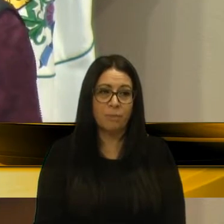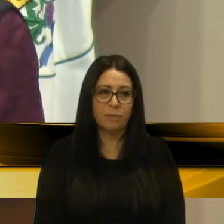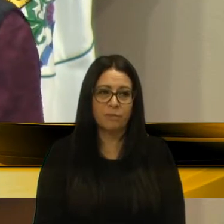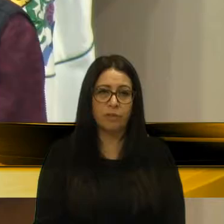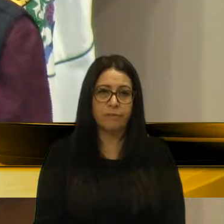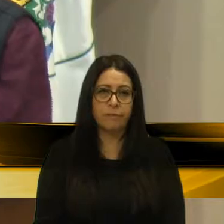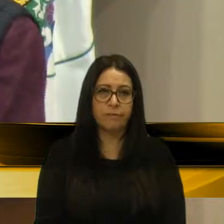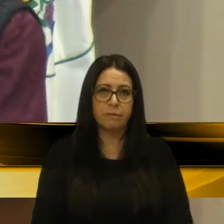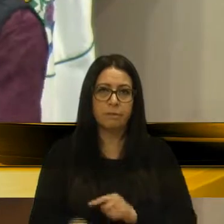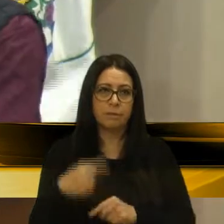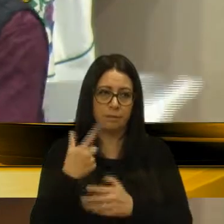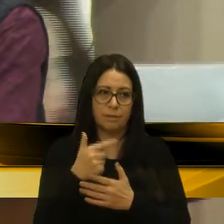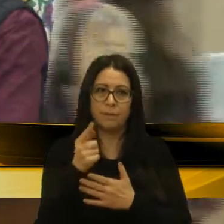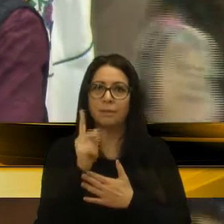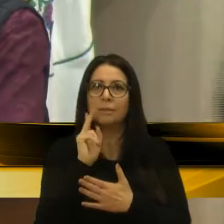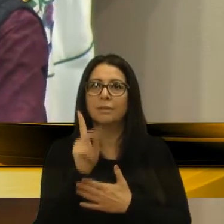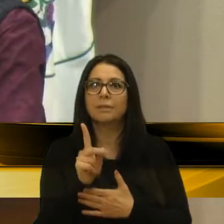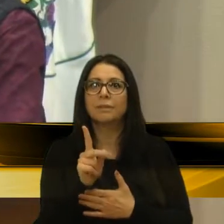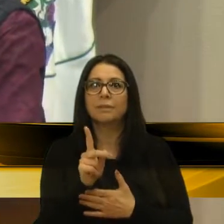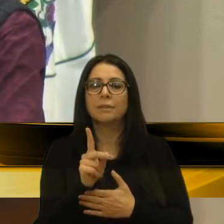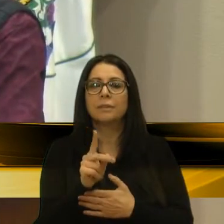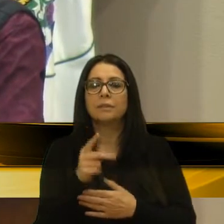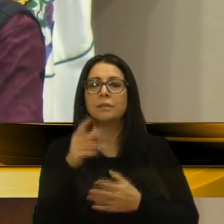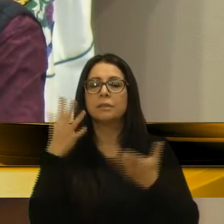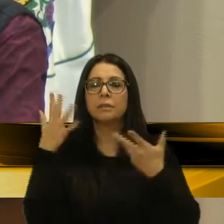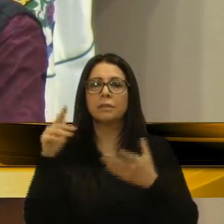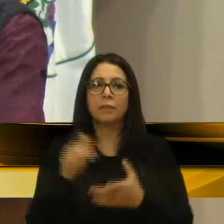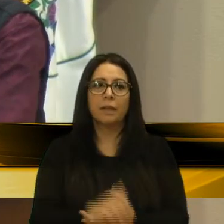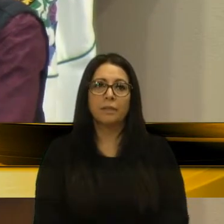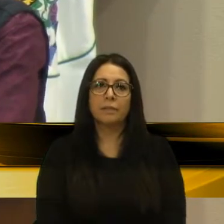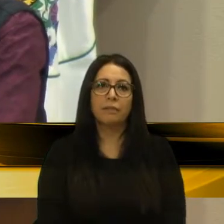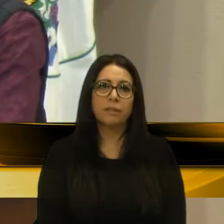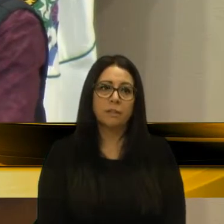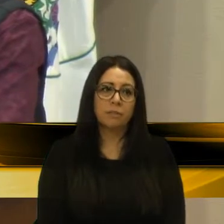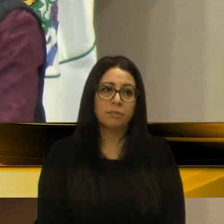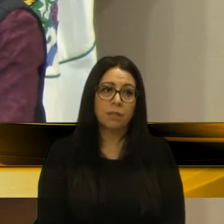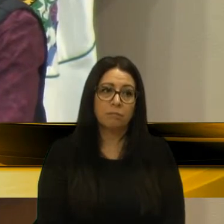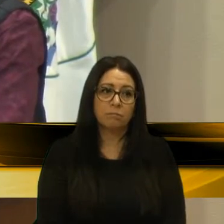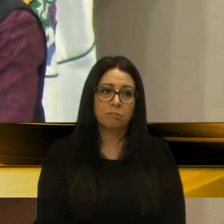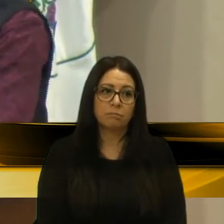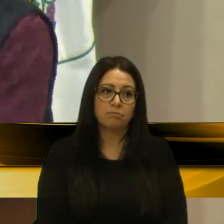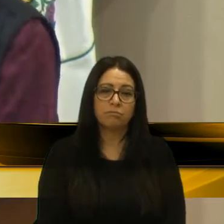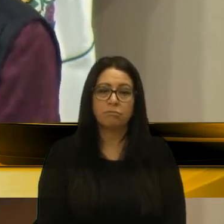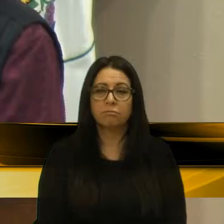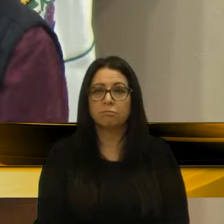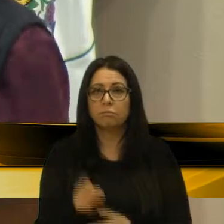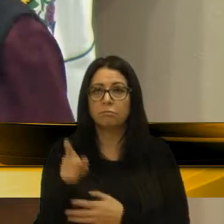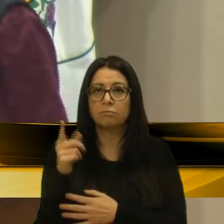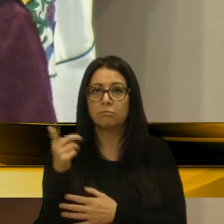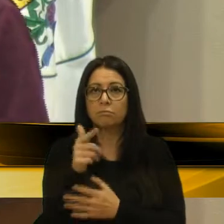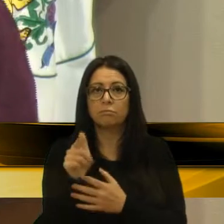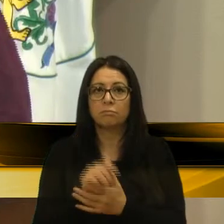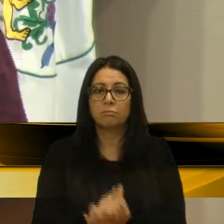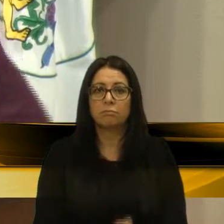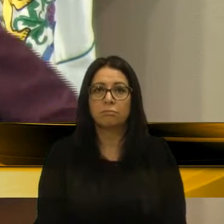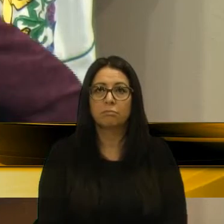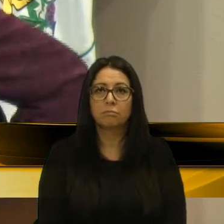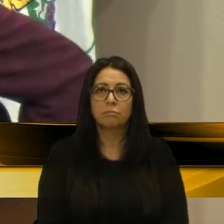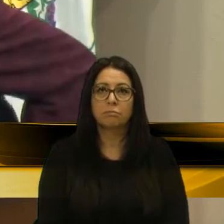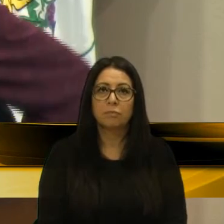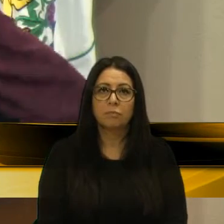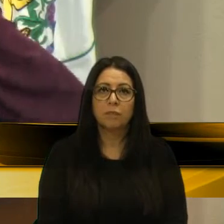trabalhando, nós estamos trabalhando. quero padronizar também o vereador Edicá-los pelo trabalho que faz na